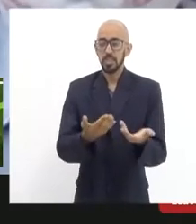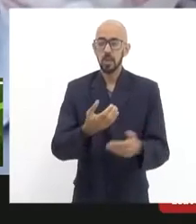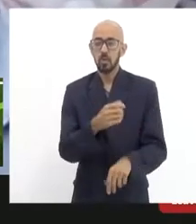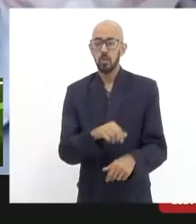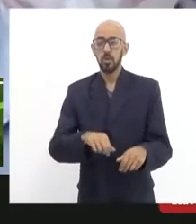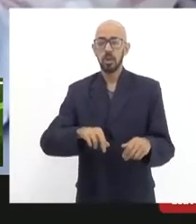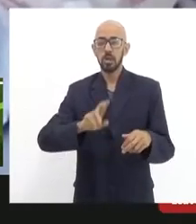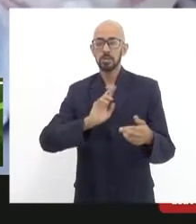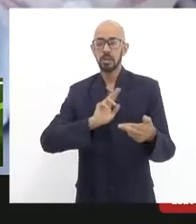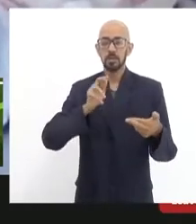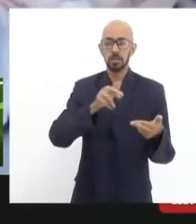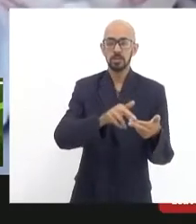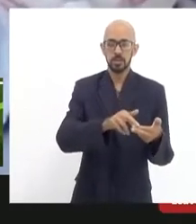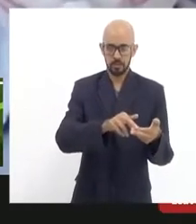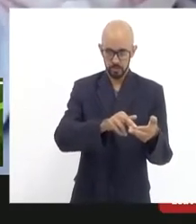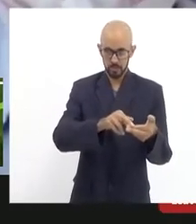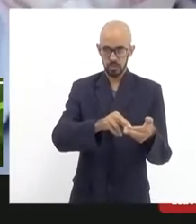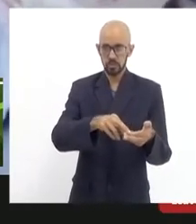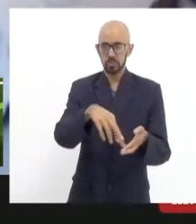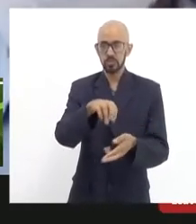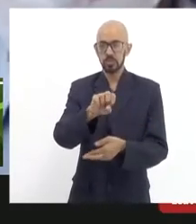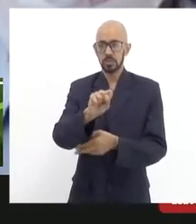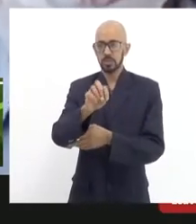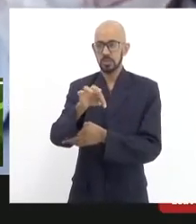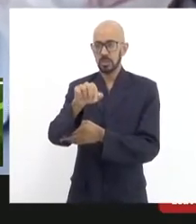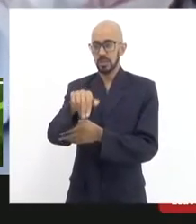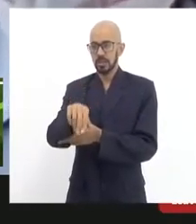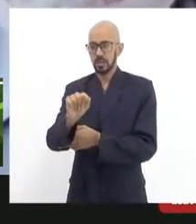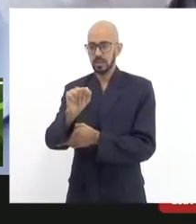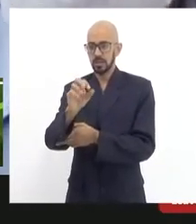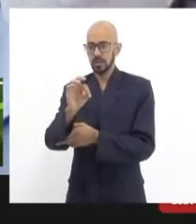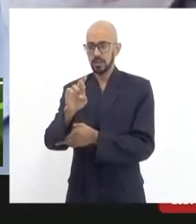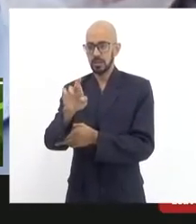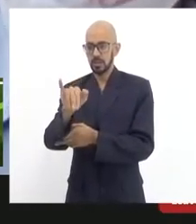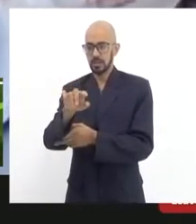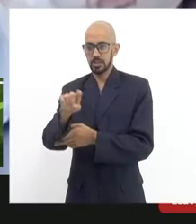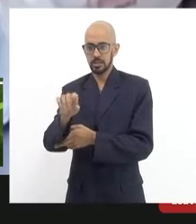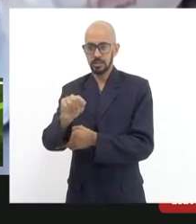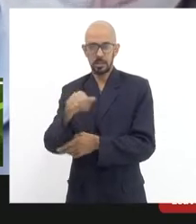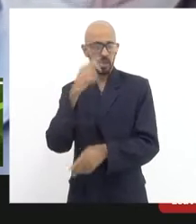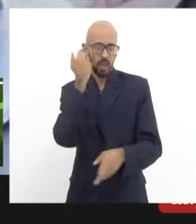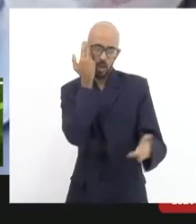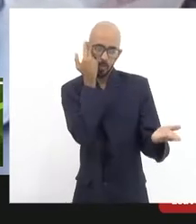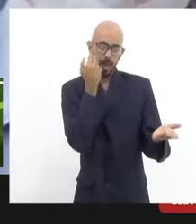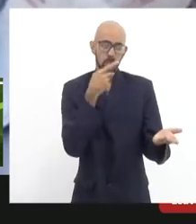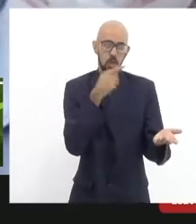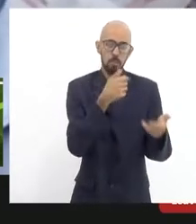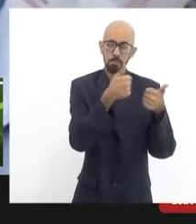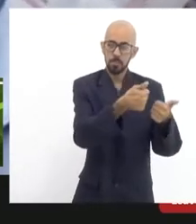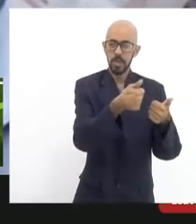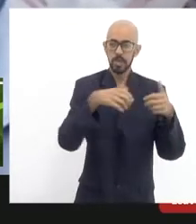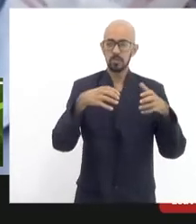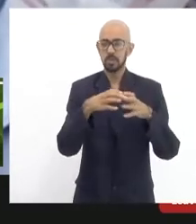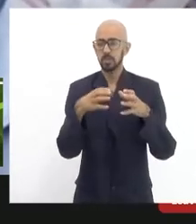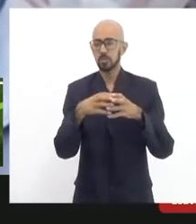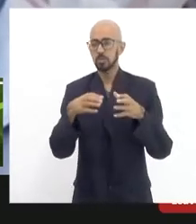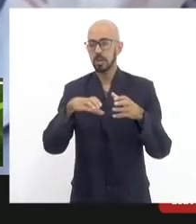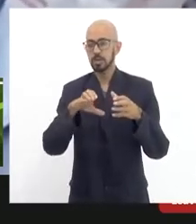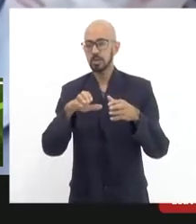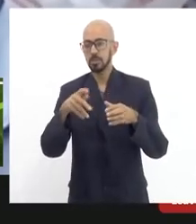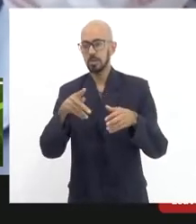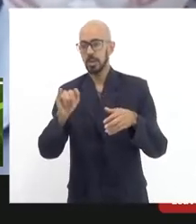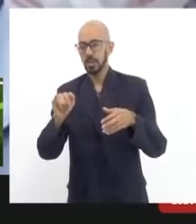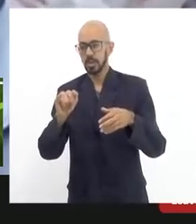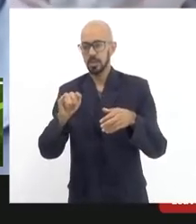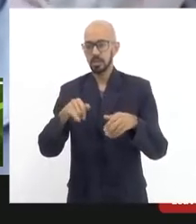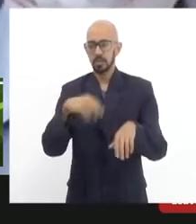luta sempre de Santa Tereza, importantíssimo, Eliomar que falou bem, teve a CPI do Eliomar em 2018 que tratou bastante desse assunto e temos